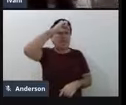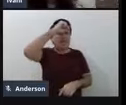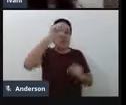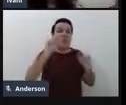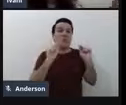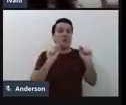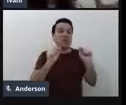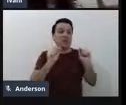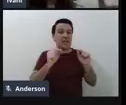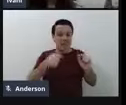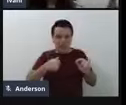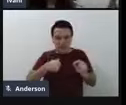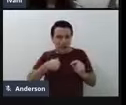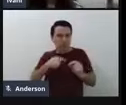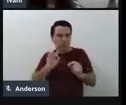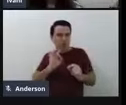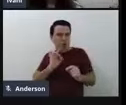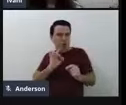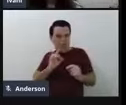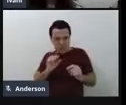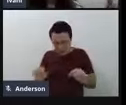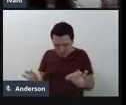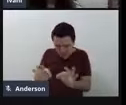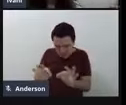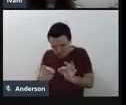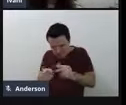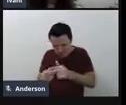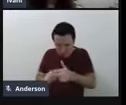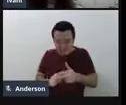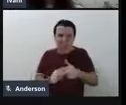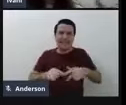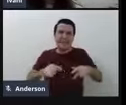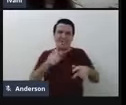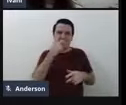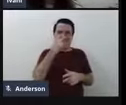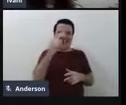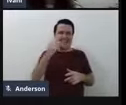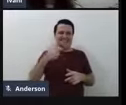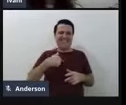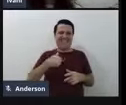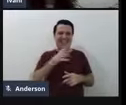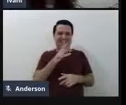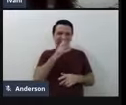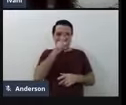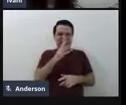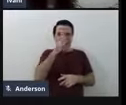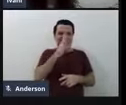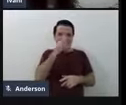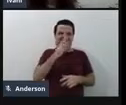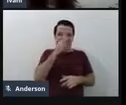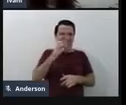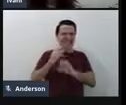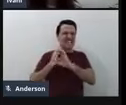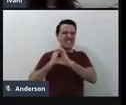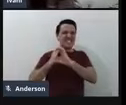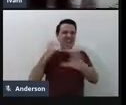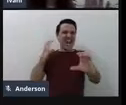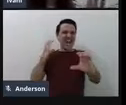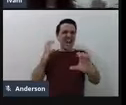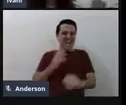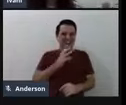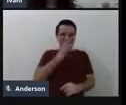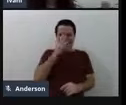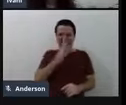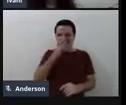instalação. A gente tem que ser meio metida em engenheiro, né, fazer algumas coisas, eu sempre ouvi isso, nossa, ser meio metida em engenheiro.